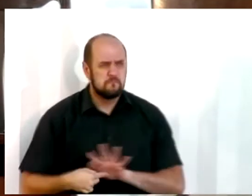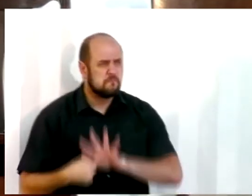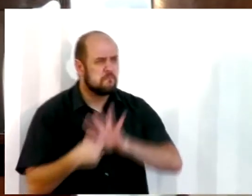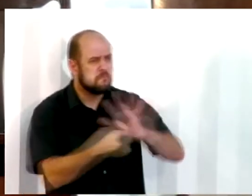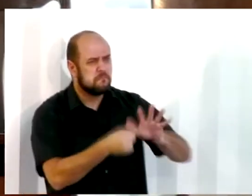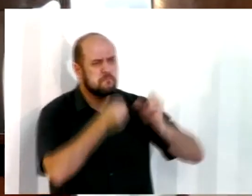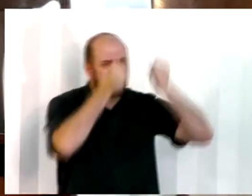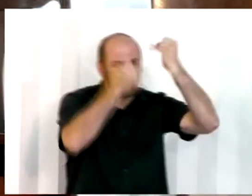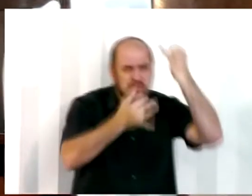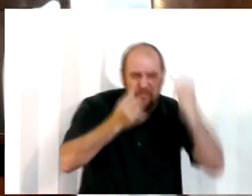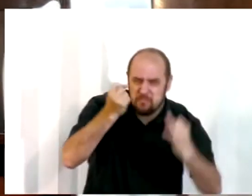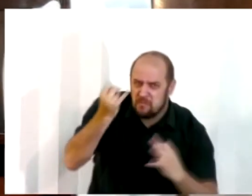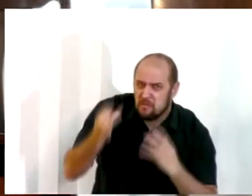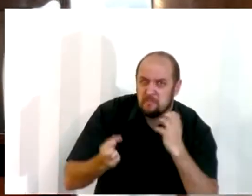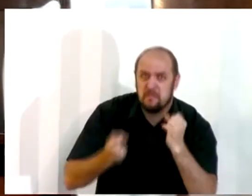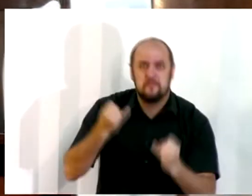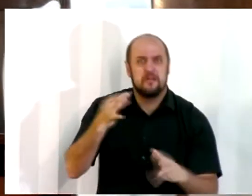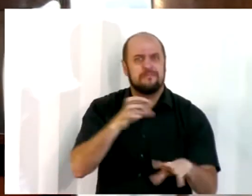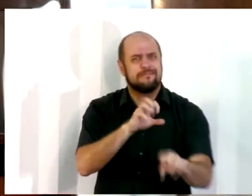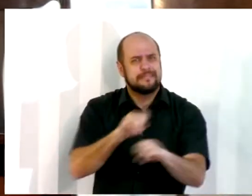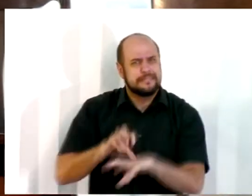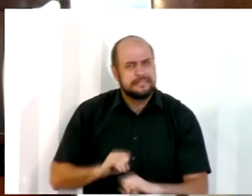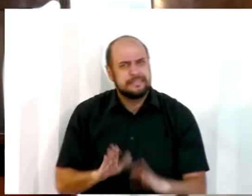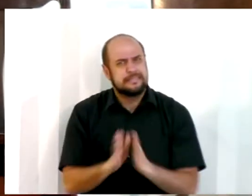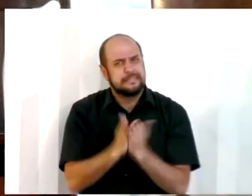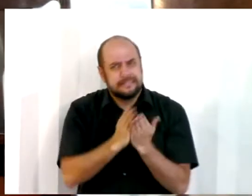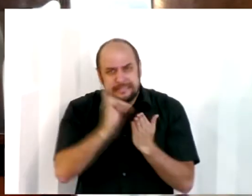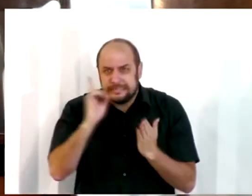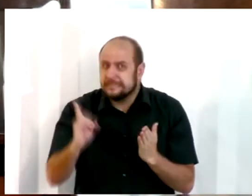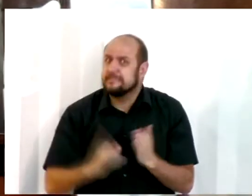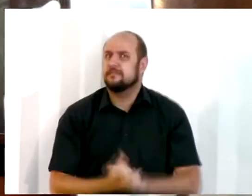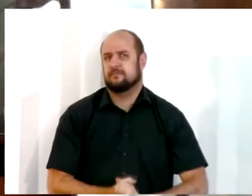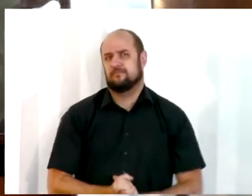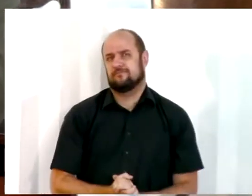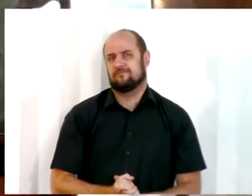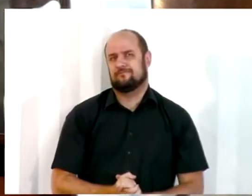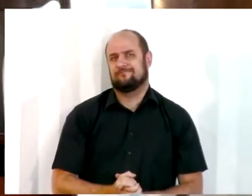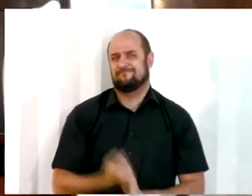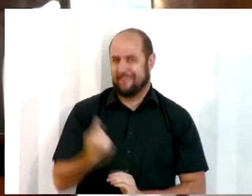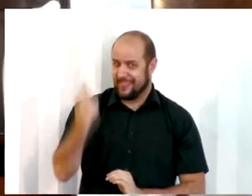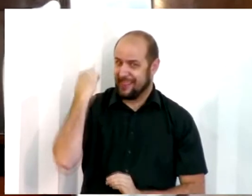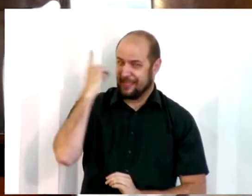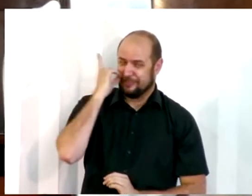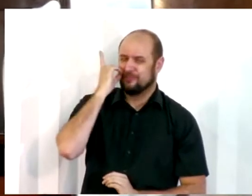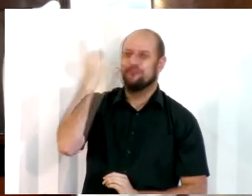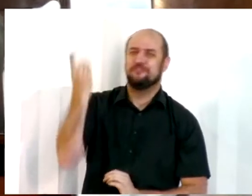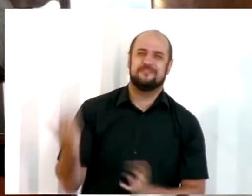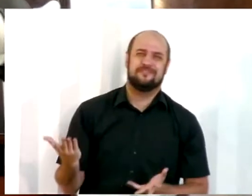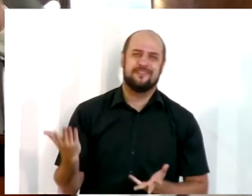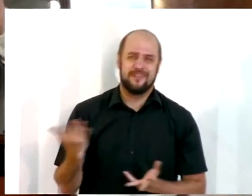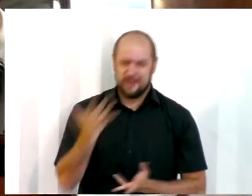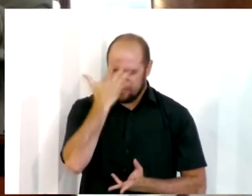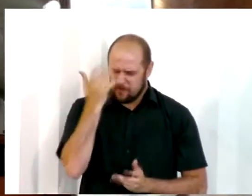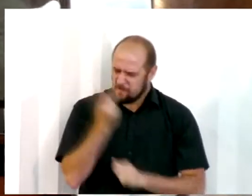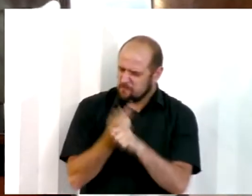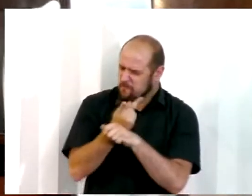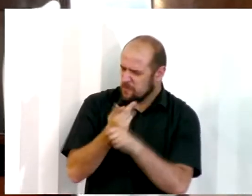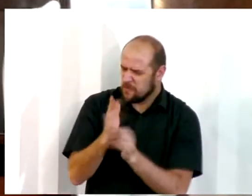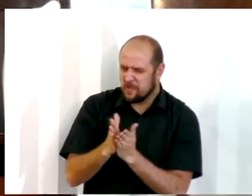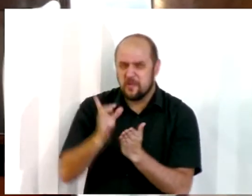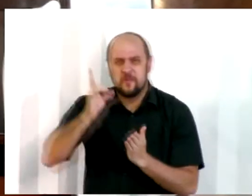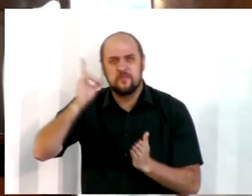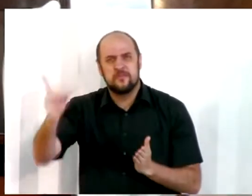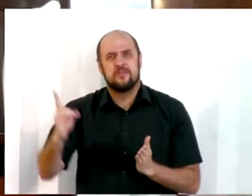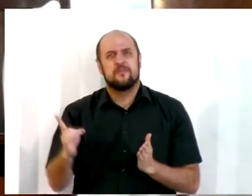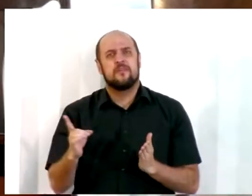palavra com fidelidade ao ensino da palavra. Isso aconteceu naquele dia, irmãos. A busca pela palavra de Deus então implicará